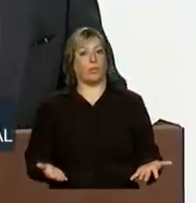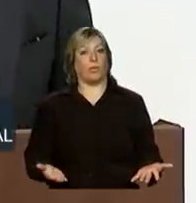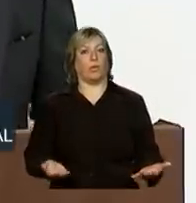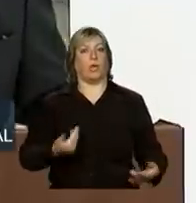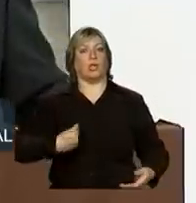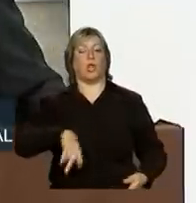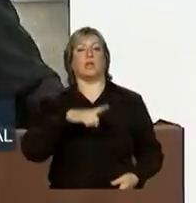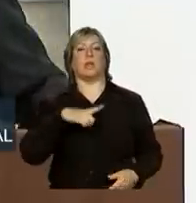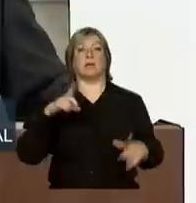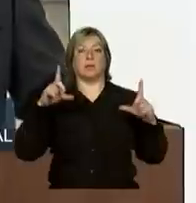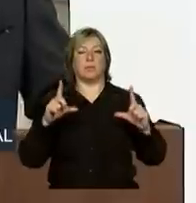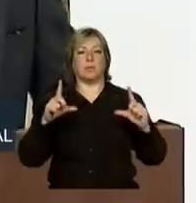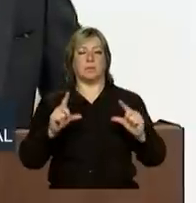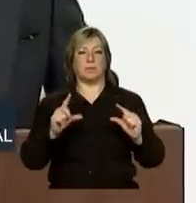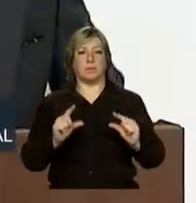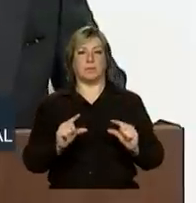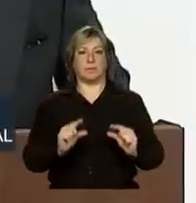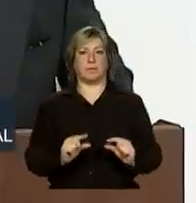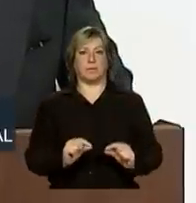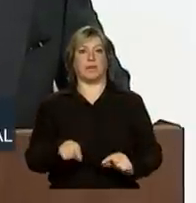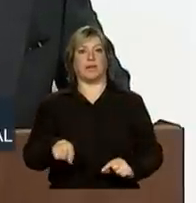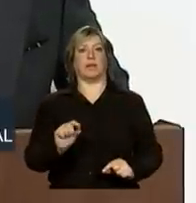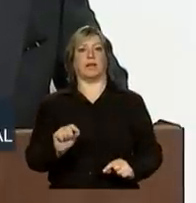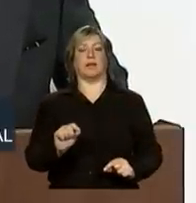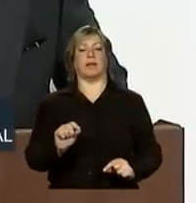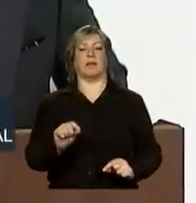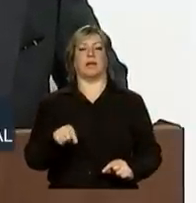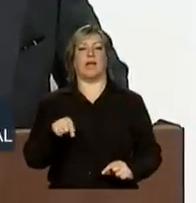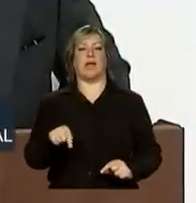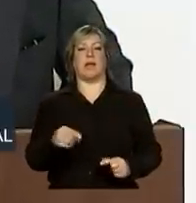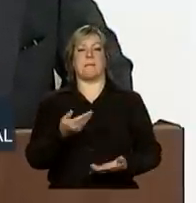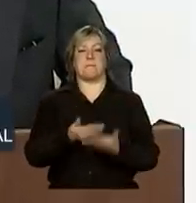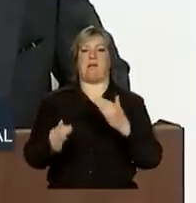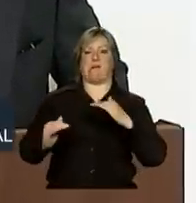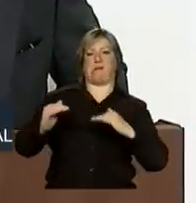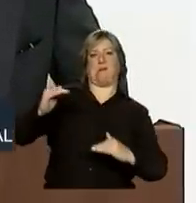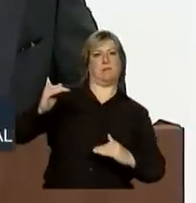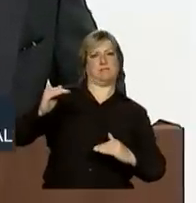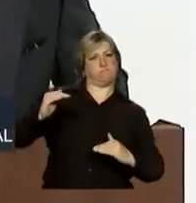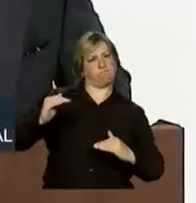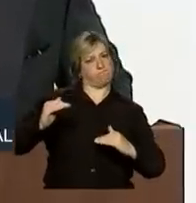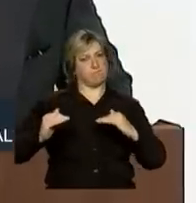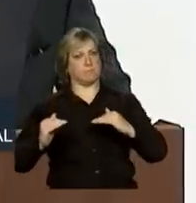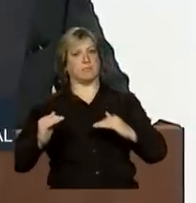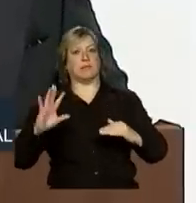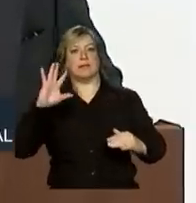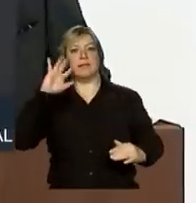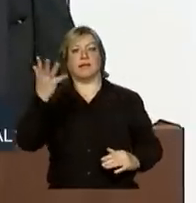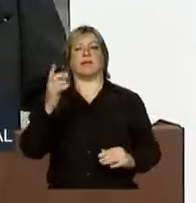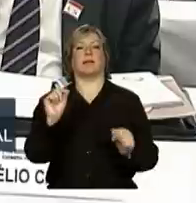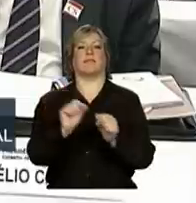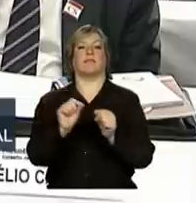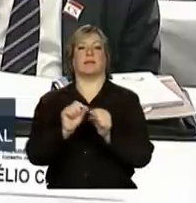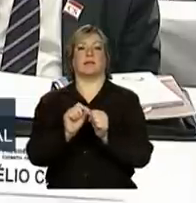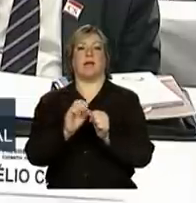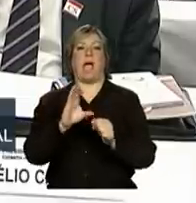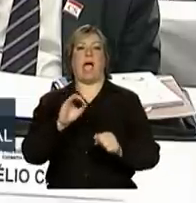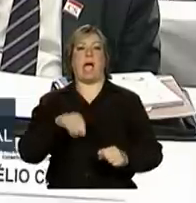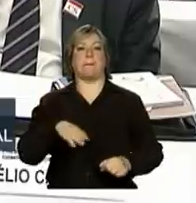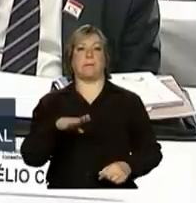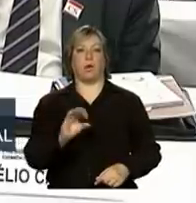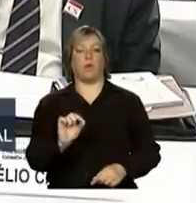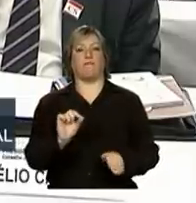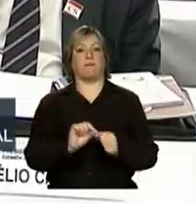diminuindo a desvantagem que tínhamos já com um câmbio